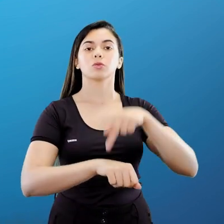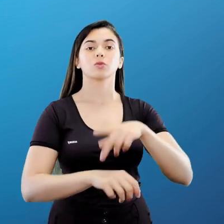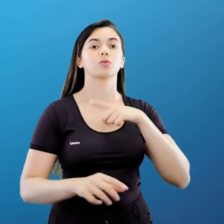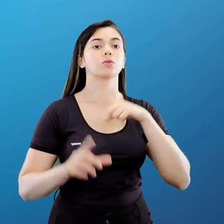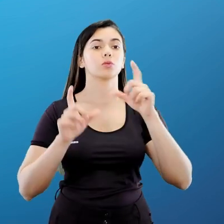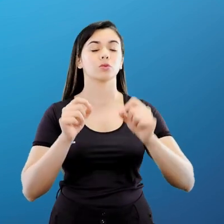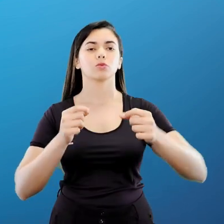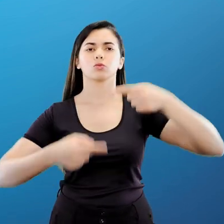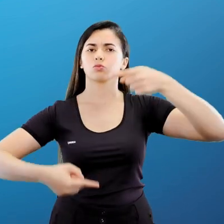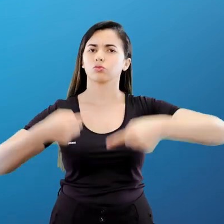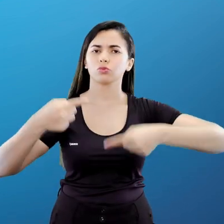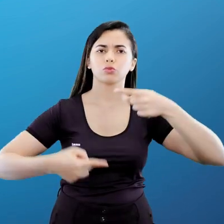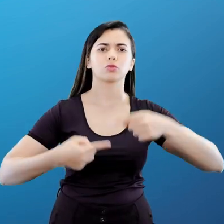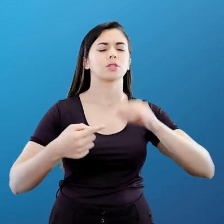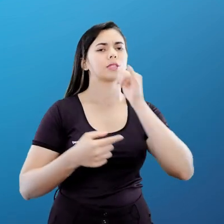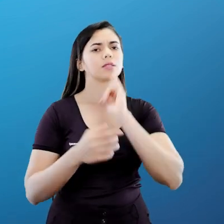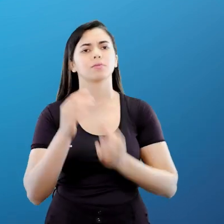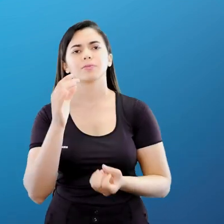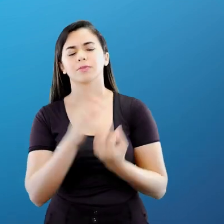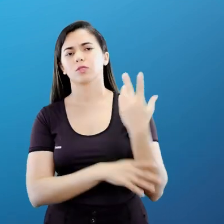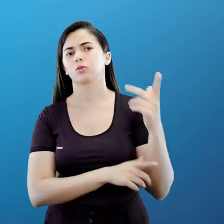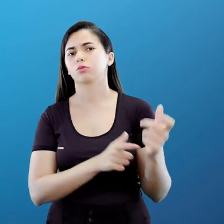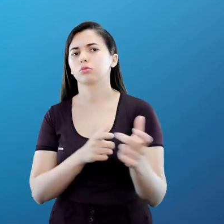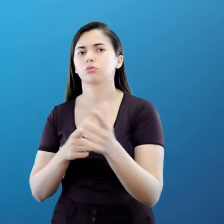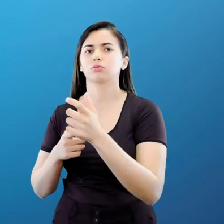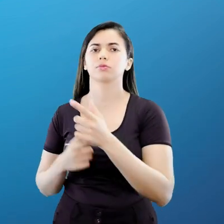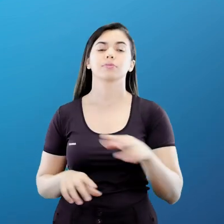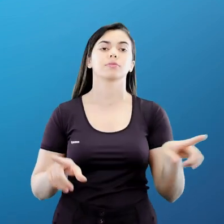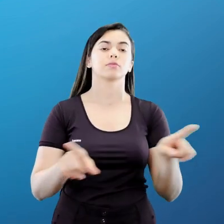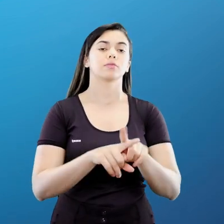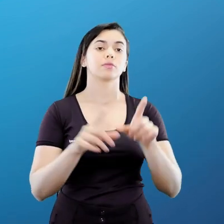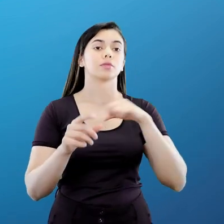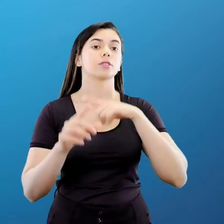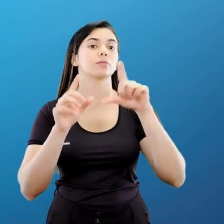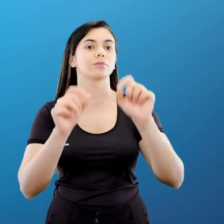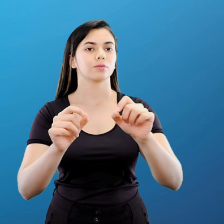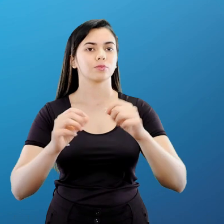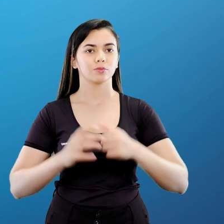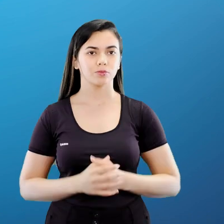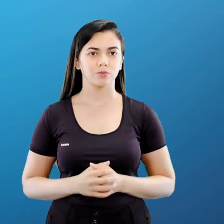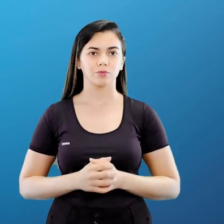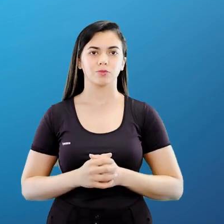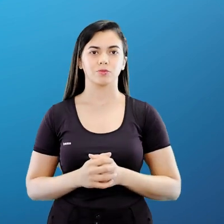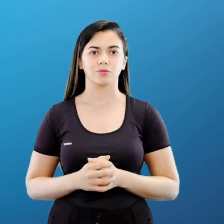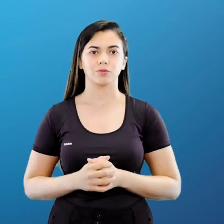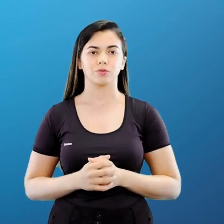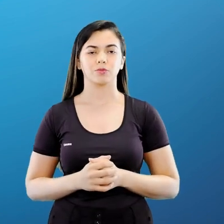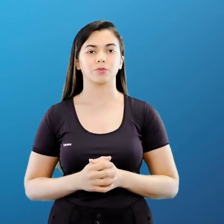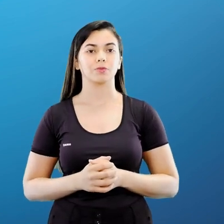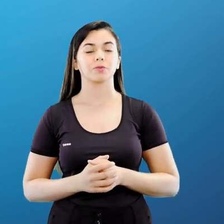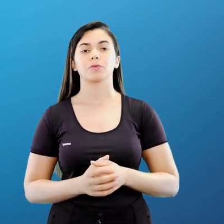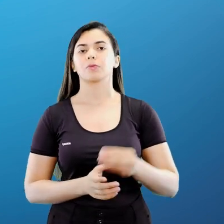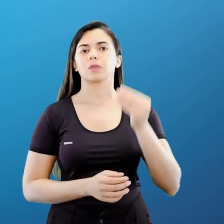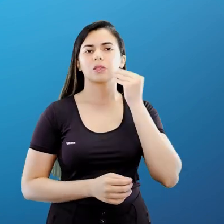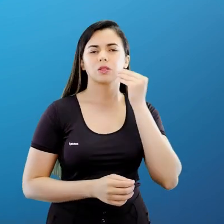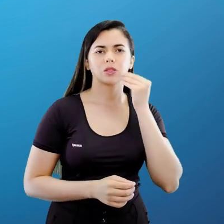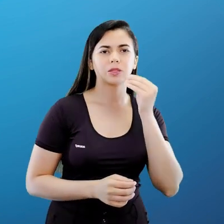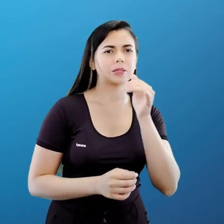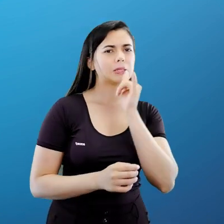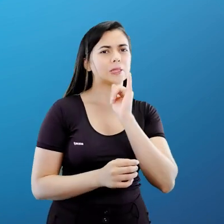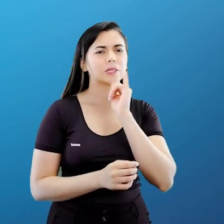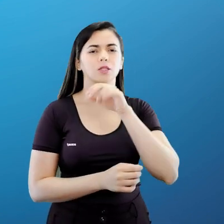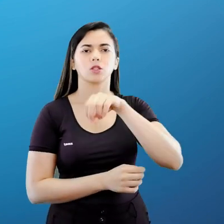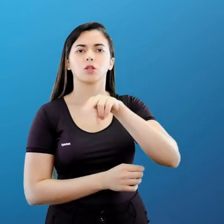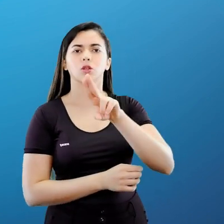série de armamento. Nesse momento, por exemplo, que a gente vai ter aí a questão de testes nucleares,